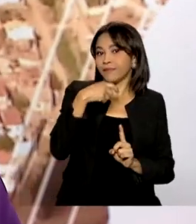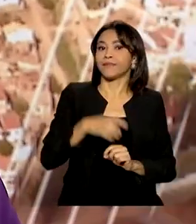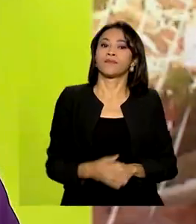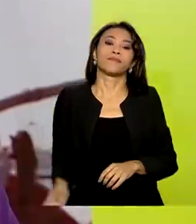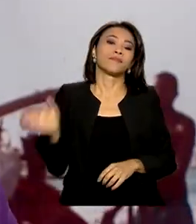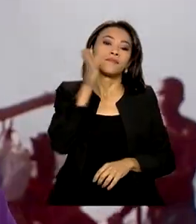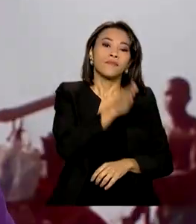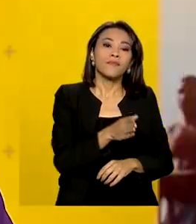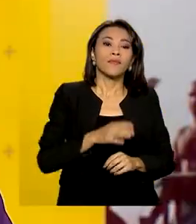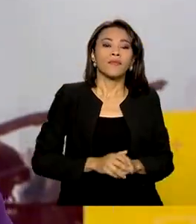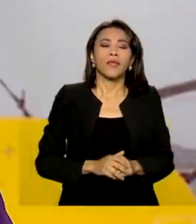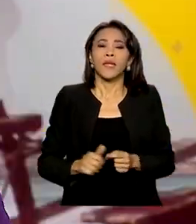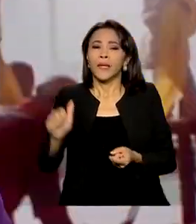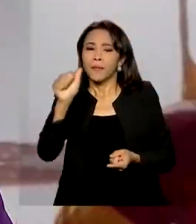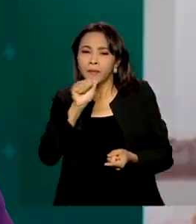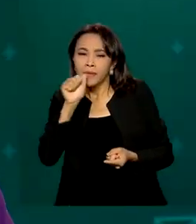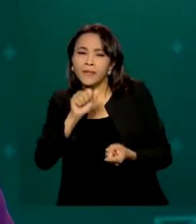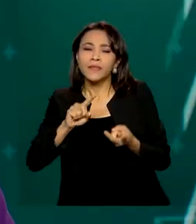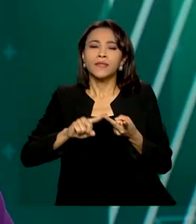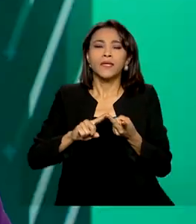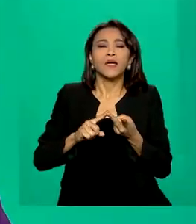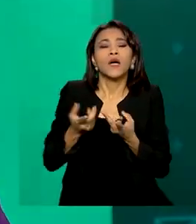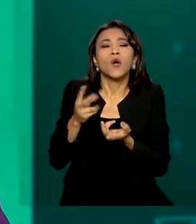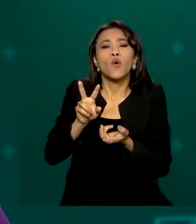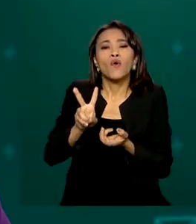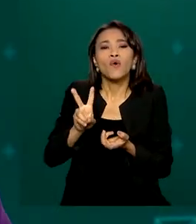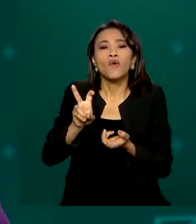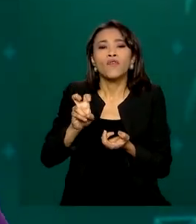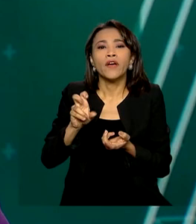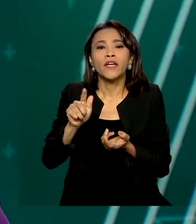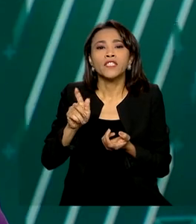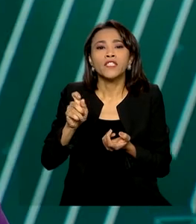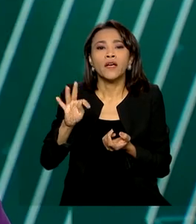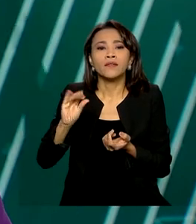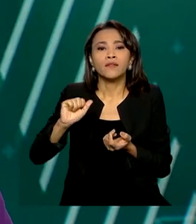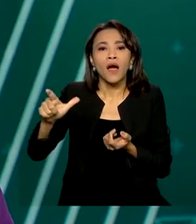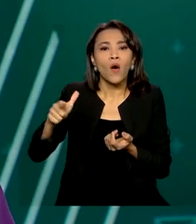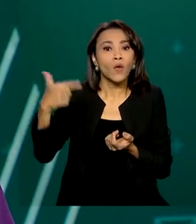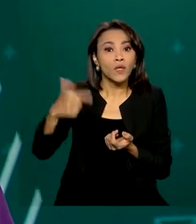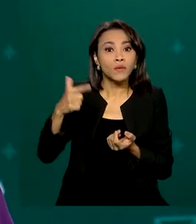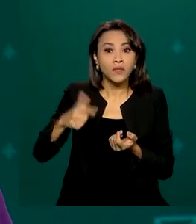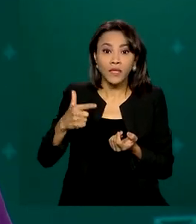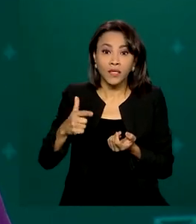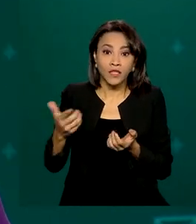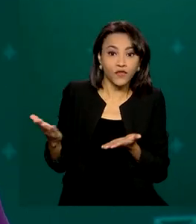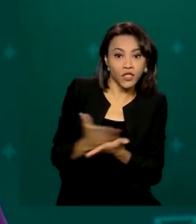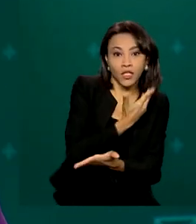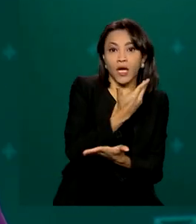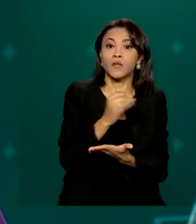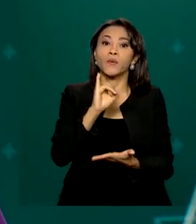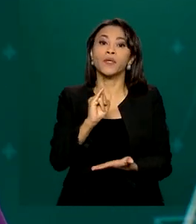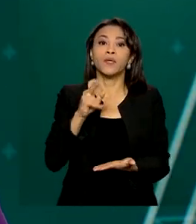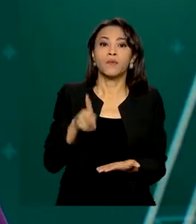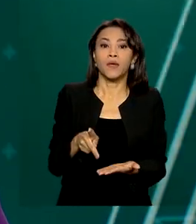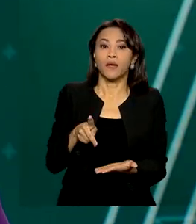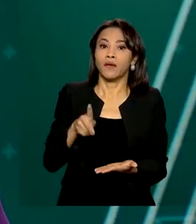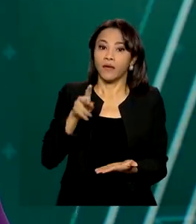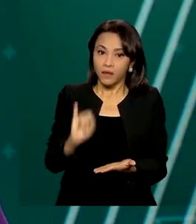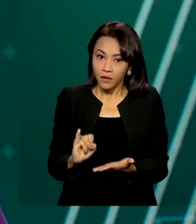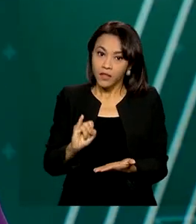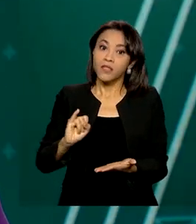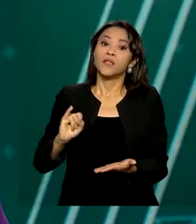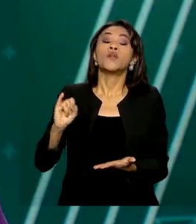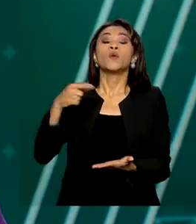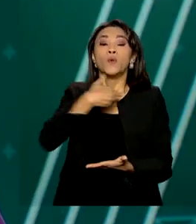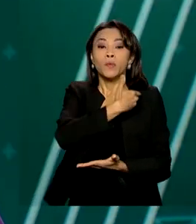Bebidas à base de produtos vegetais estão sem cobrança de IPI a partir de hoje. Decreto do presidente Jair Bolsonaro zerou as